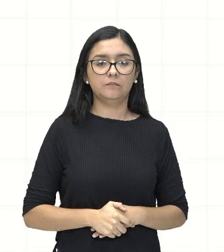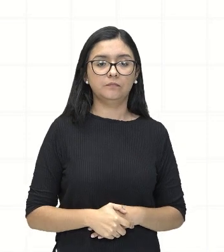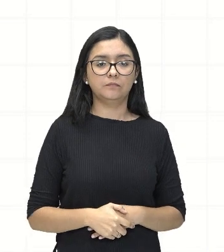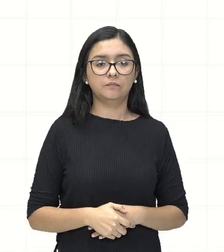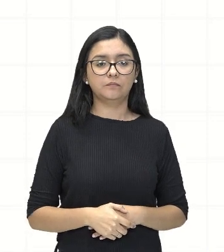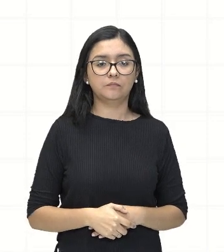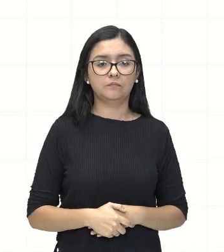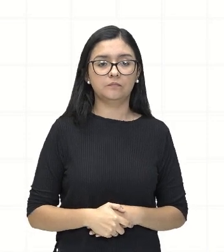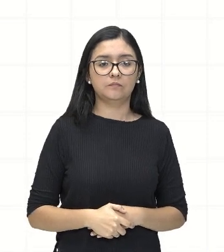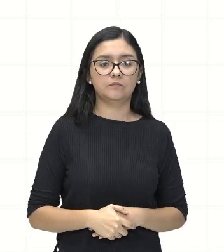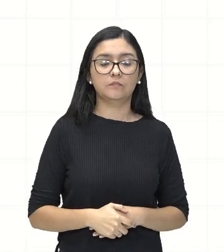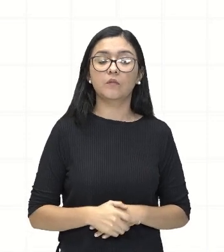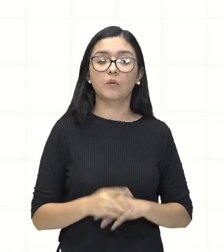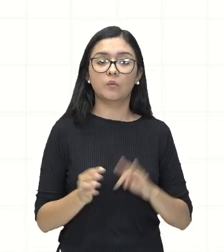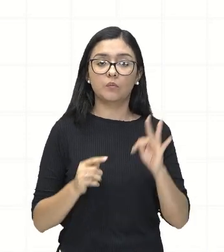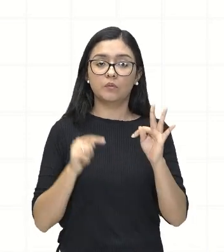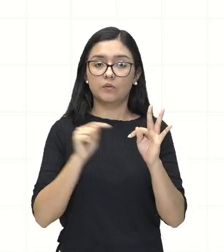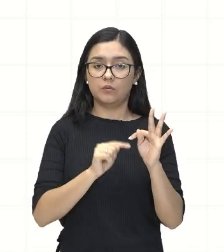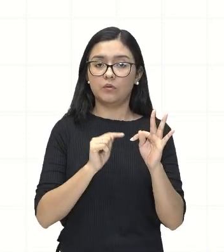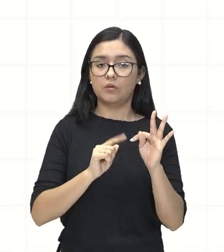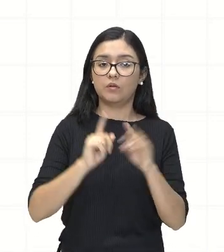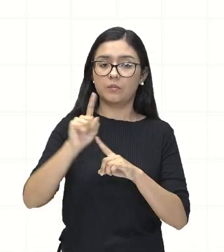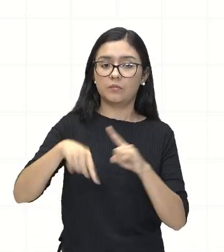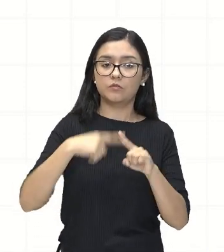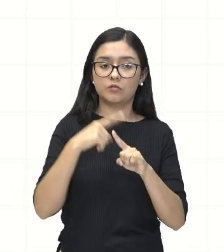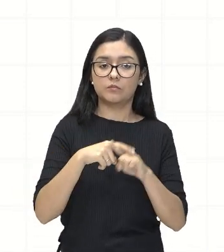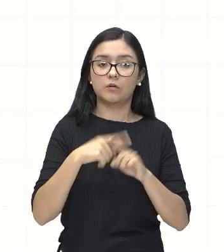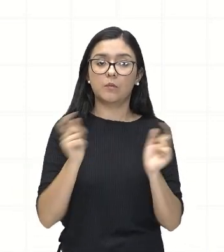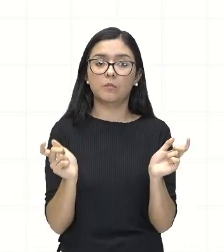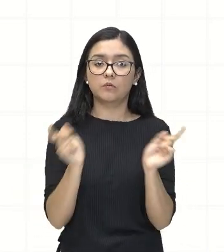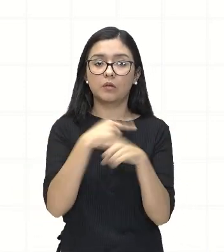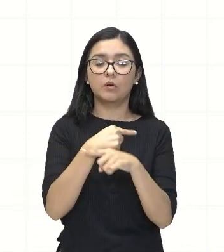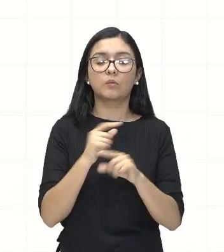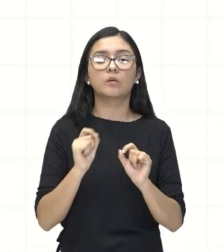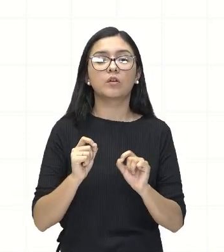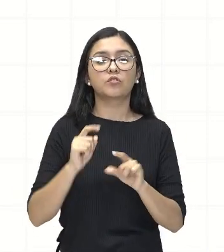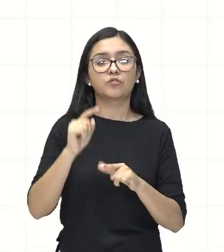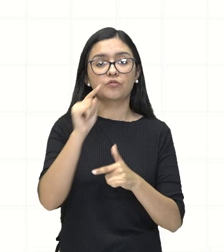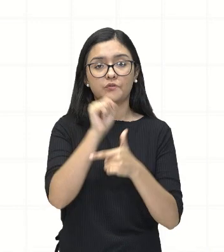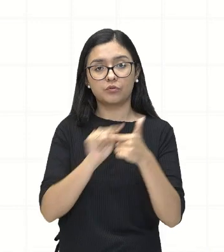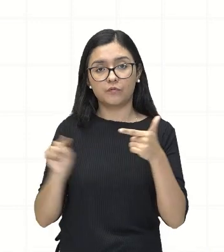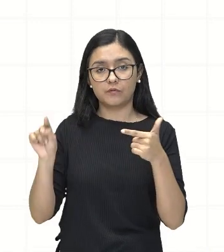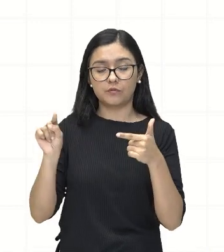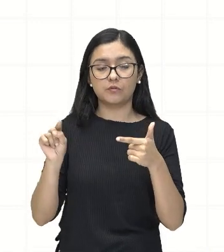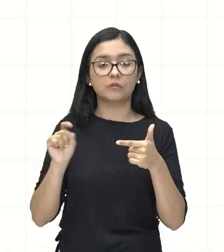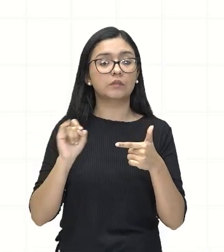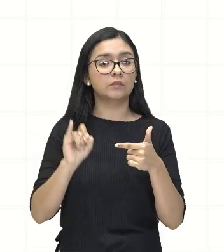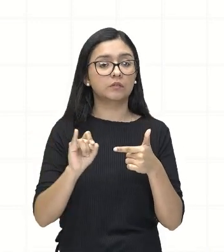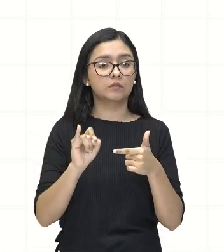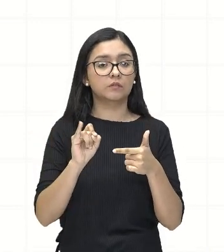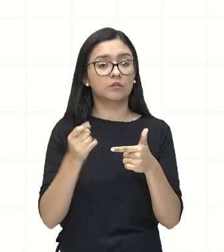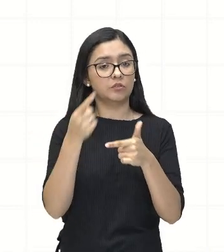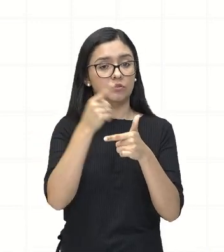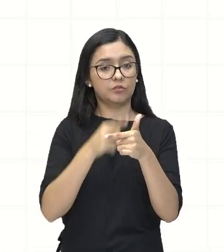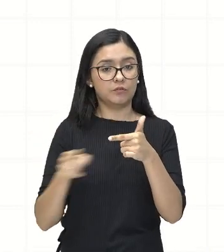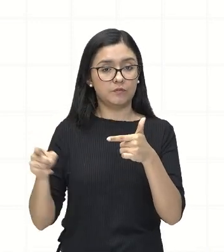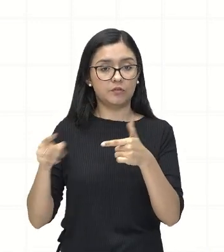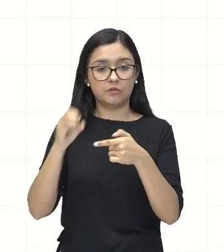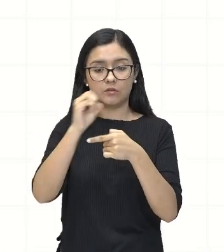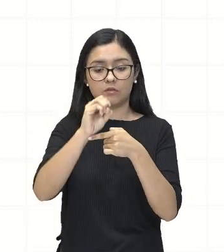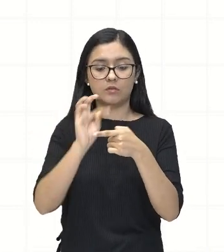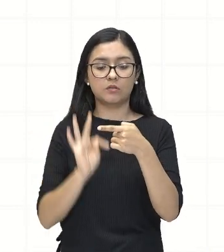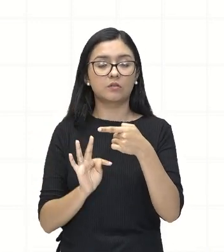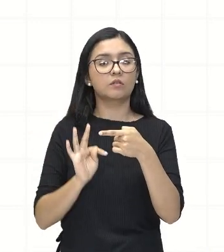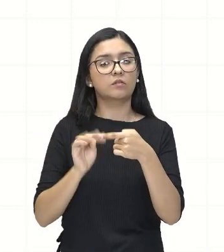O T está multiplicando, ele pode passar para o outro lado dividindo. Quando ele passa para cá dividindo, né, que nós